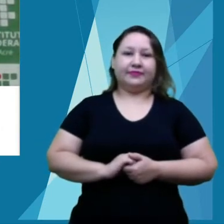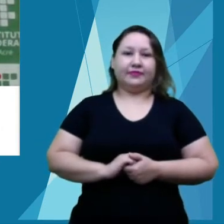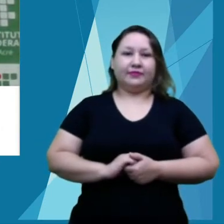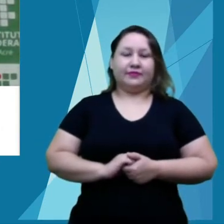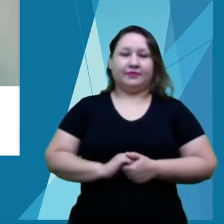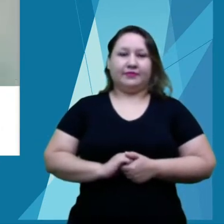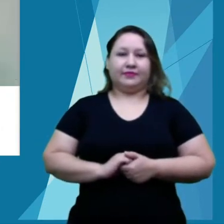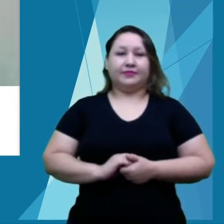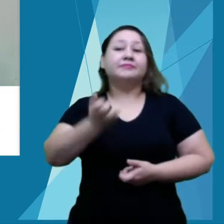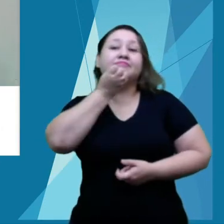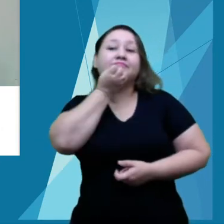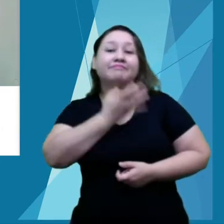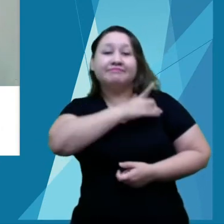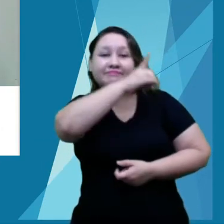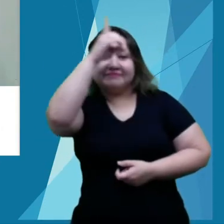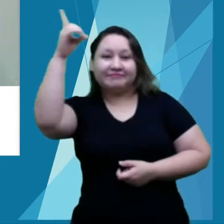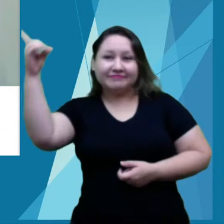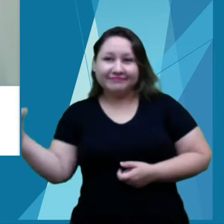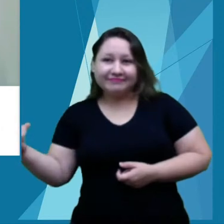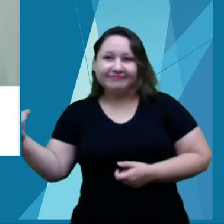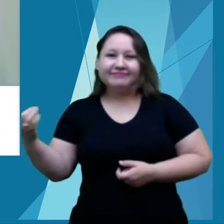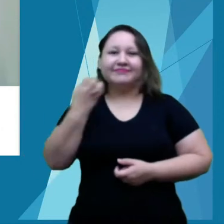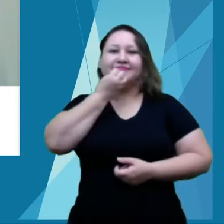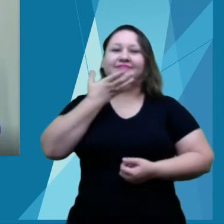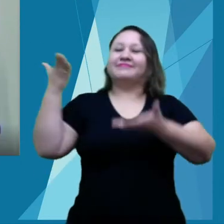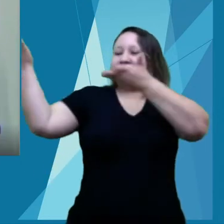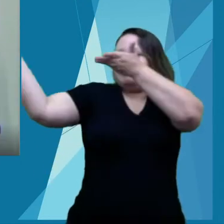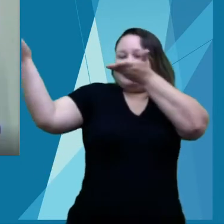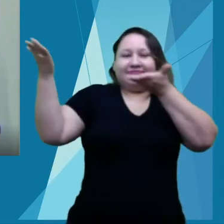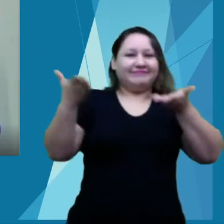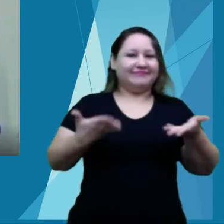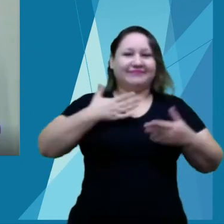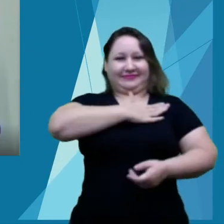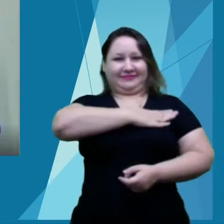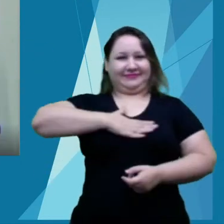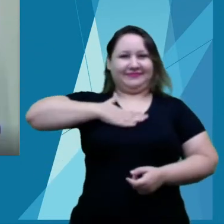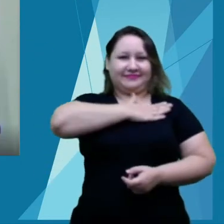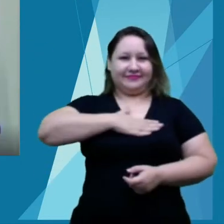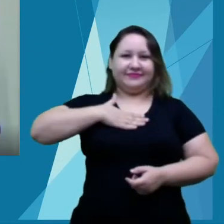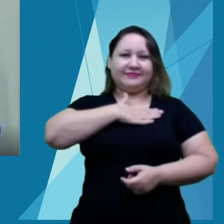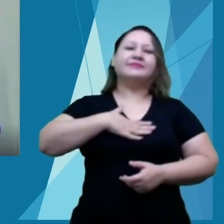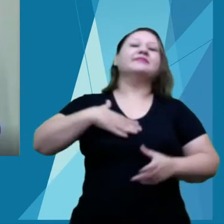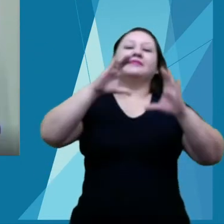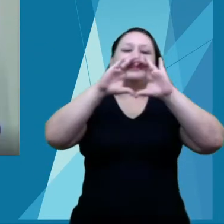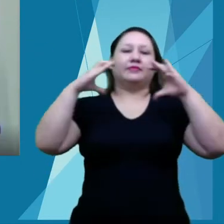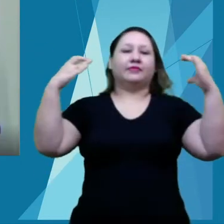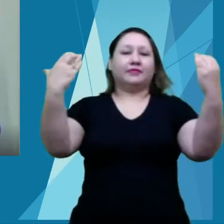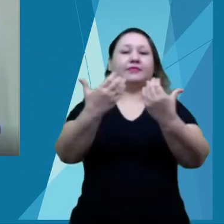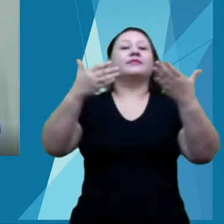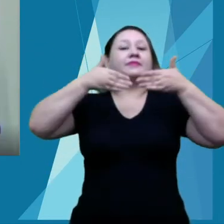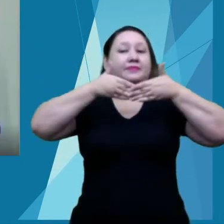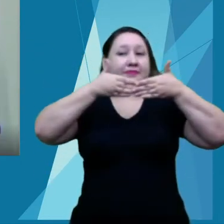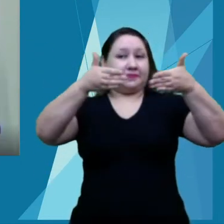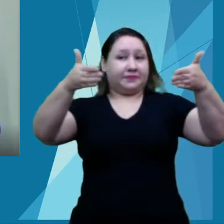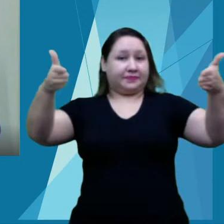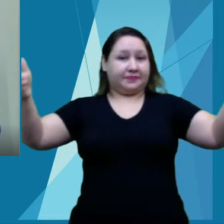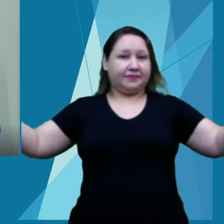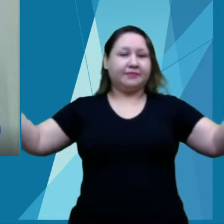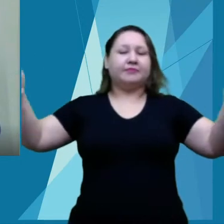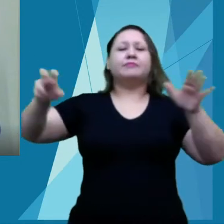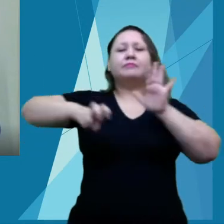Bom dia, sejam todos muito bem-vindos à solenidade de abertura do quinto